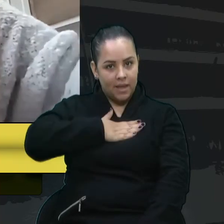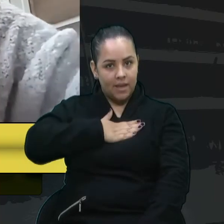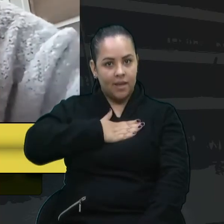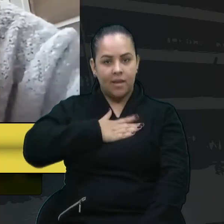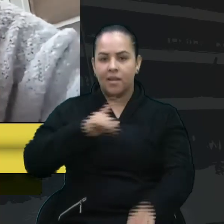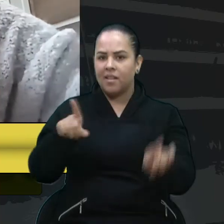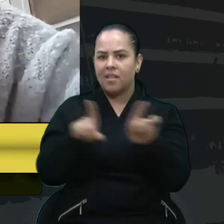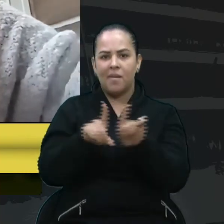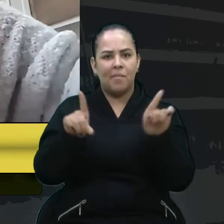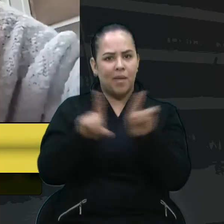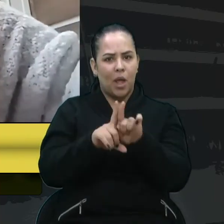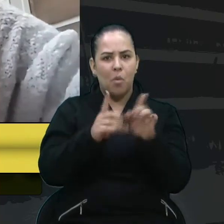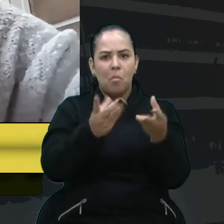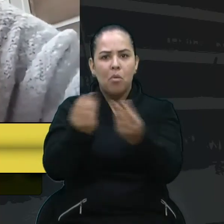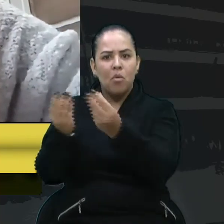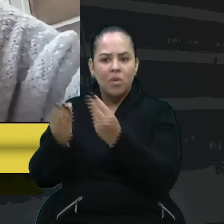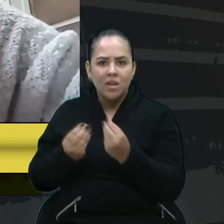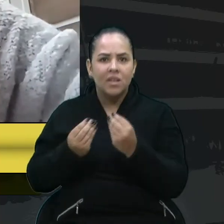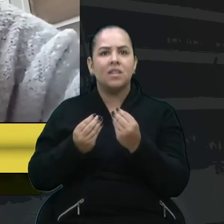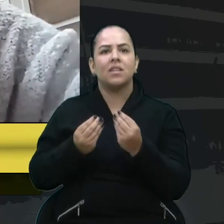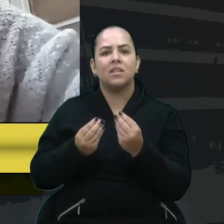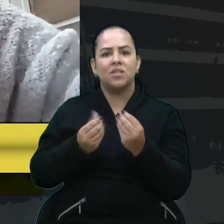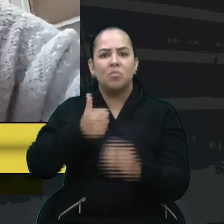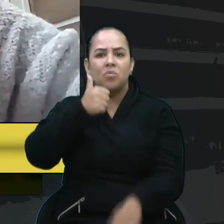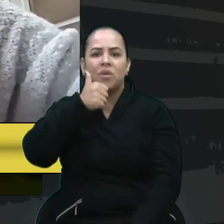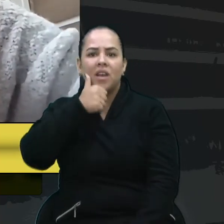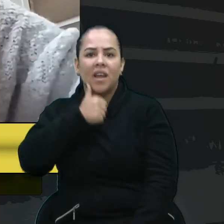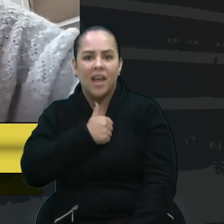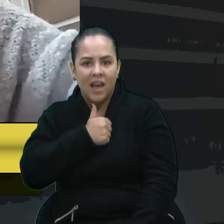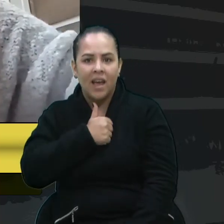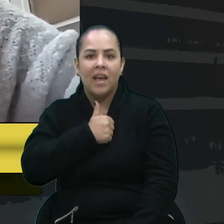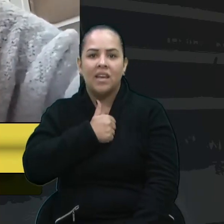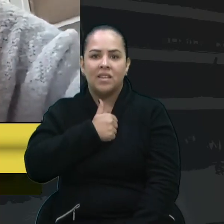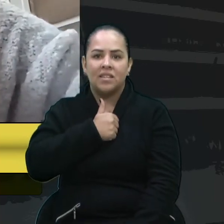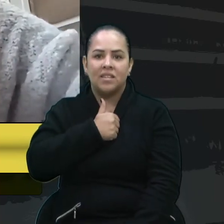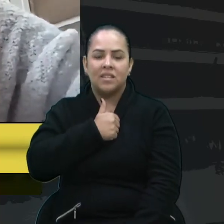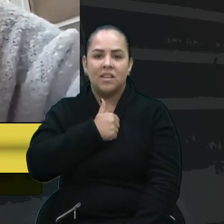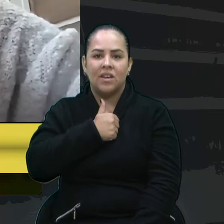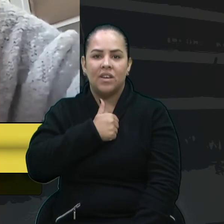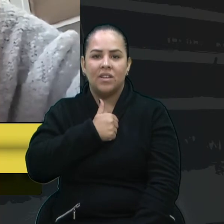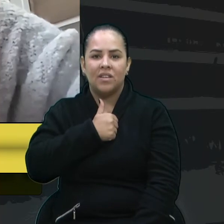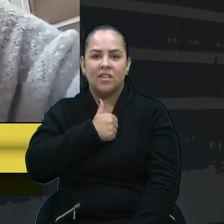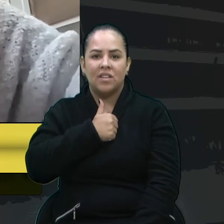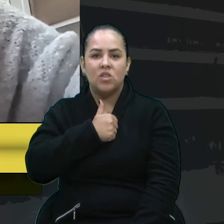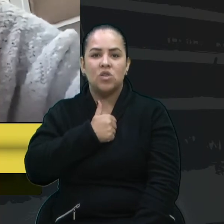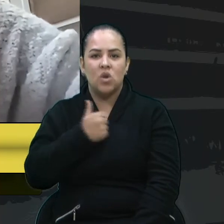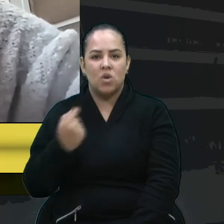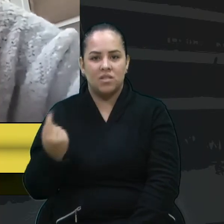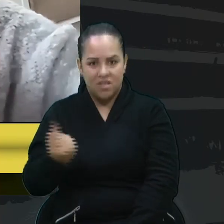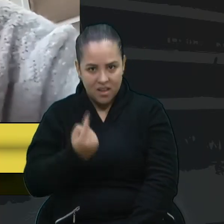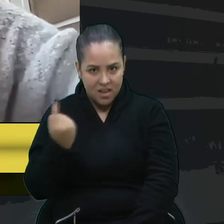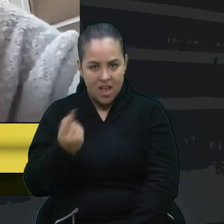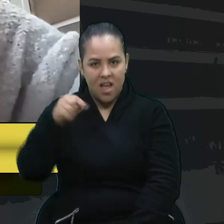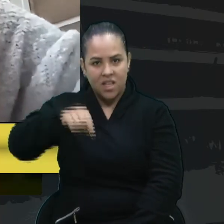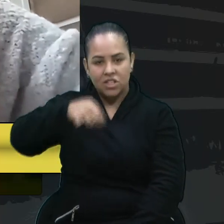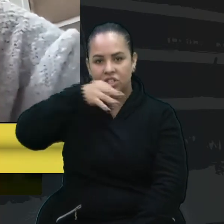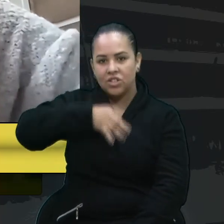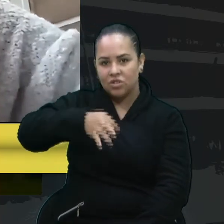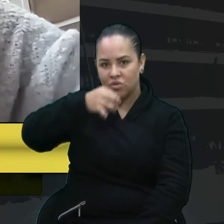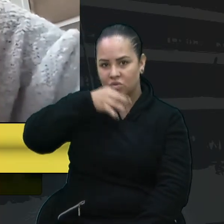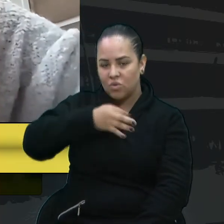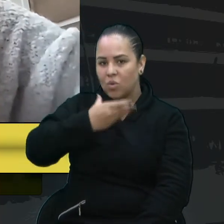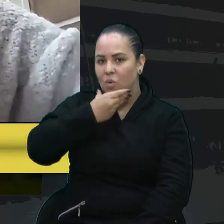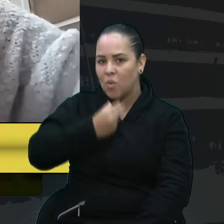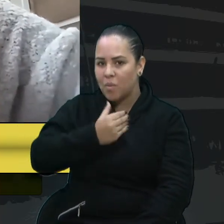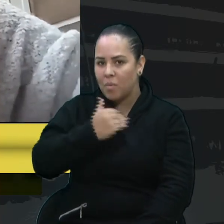muitas viúvas de Caxias do Sul. Então, isso, méritocracia, é preciso